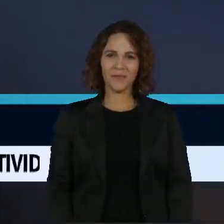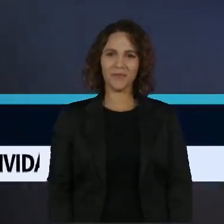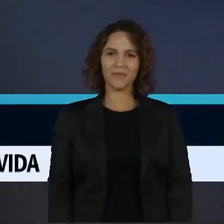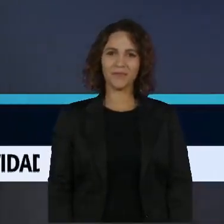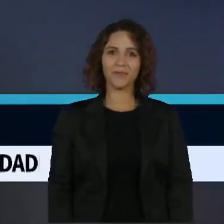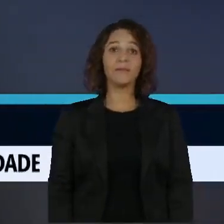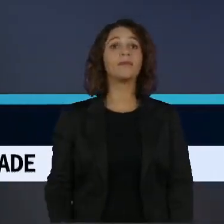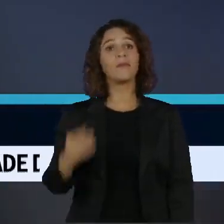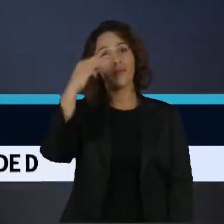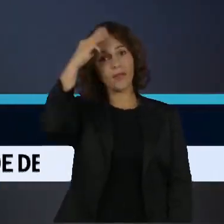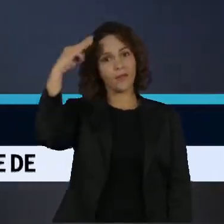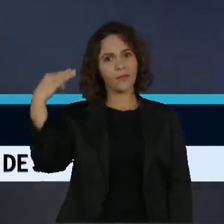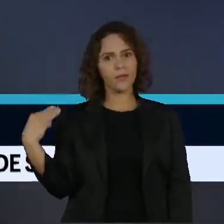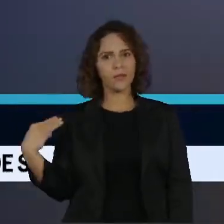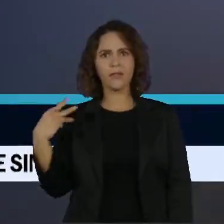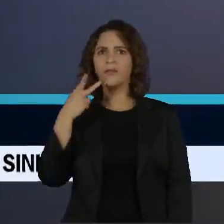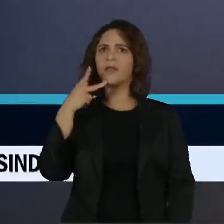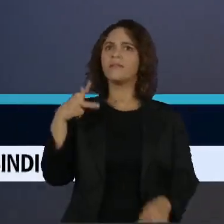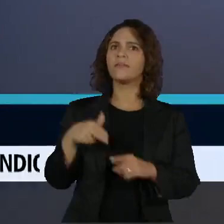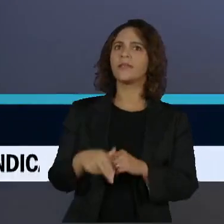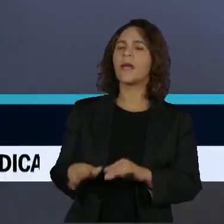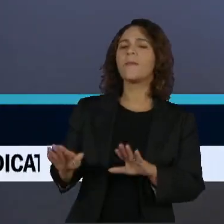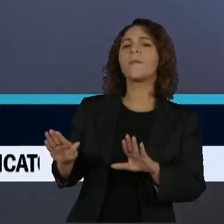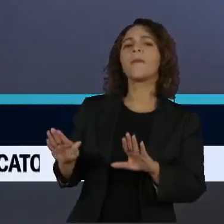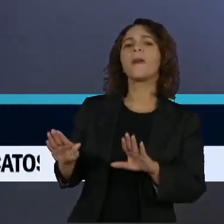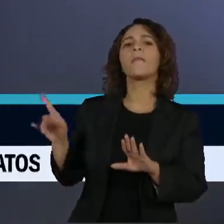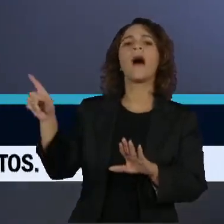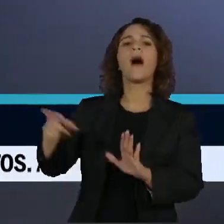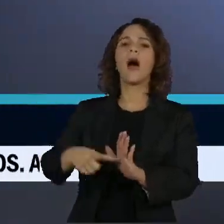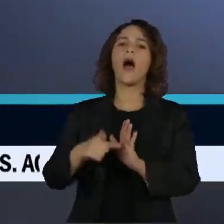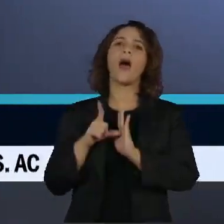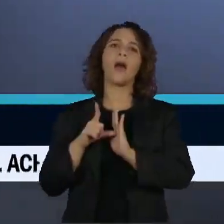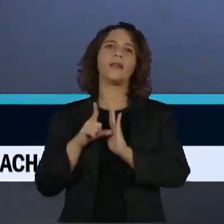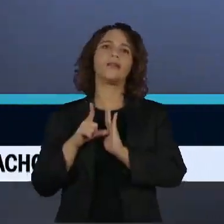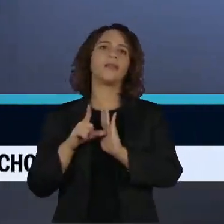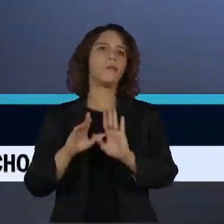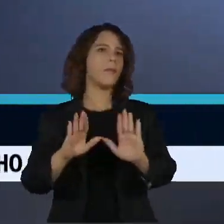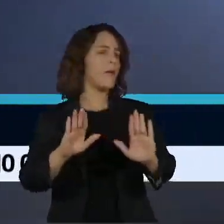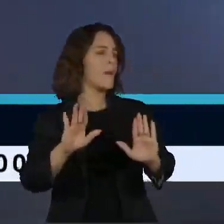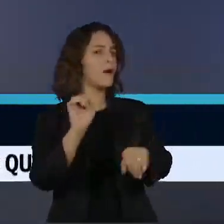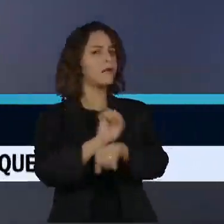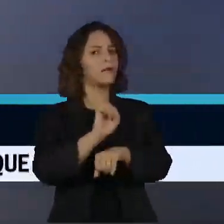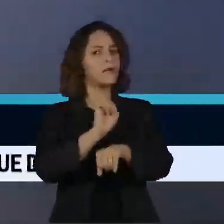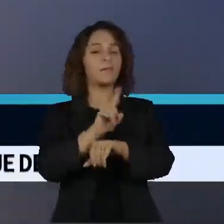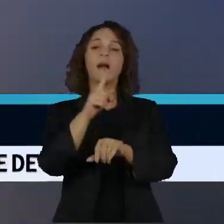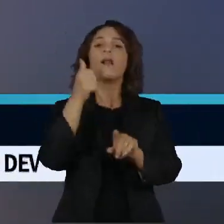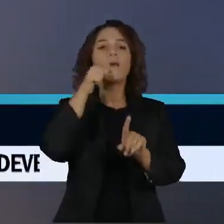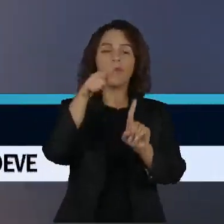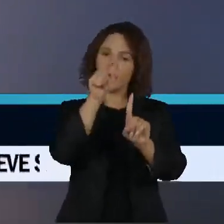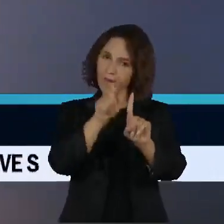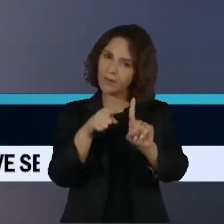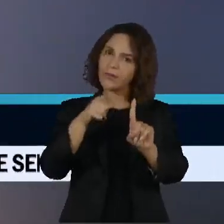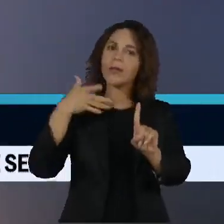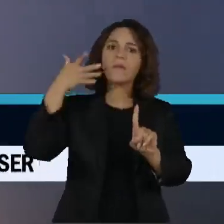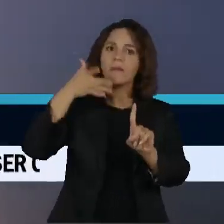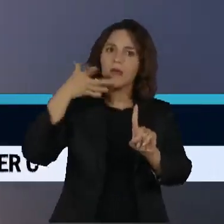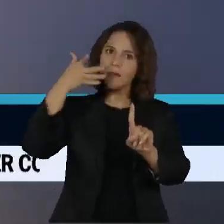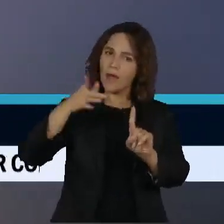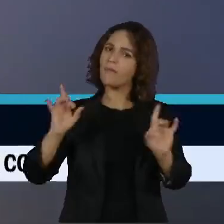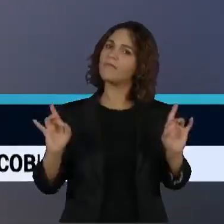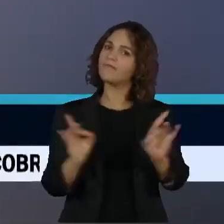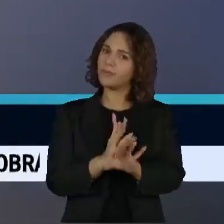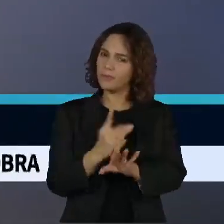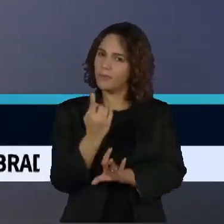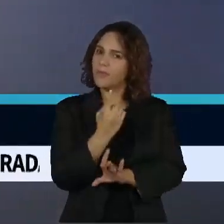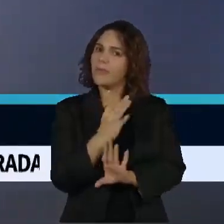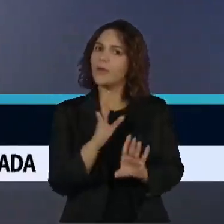Michele Bolsonaro interveio e disse que o marido entrou antes da hora. Vamos deixar ela terminar a fala dela,